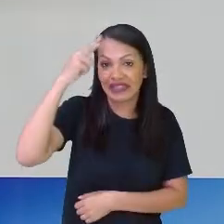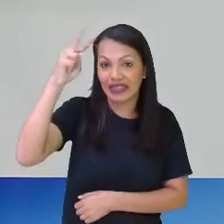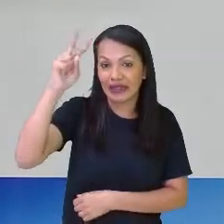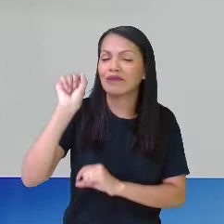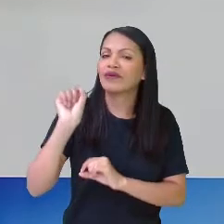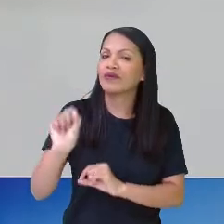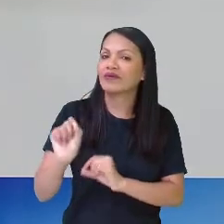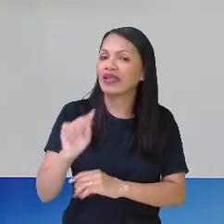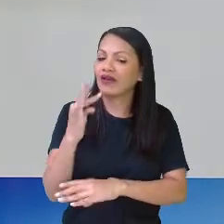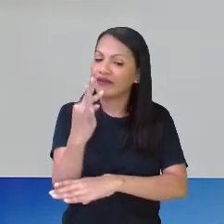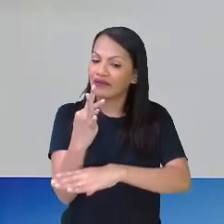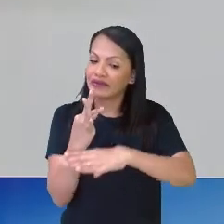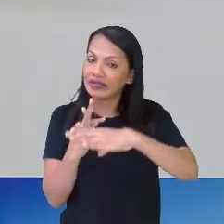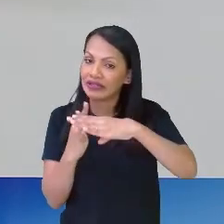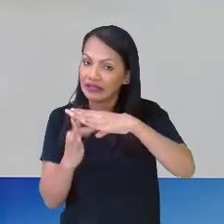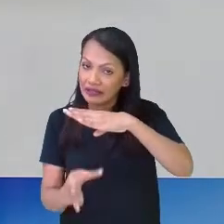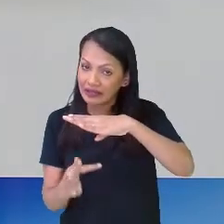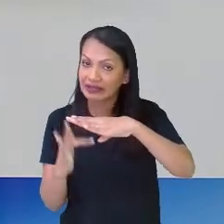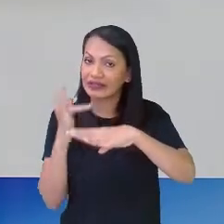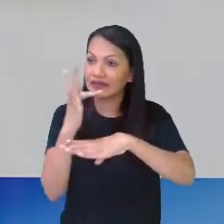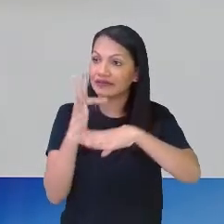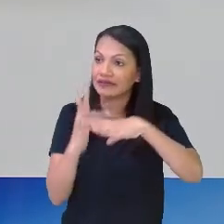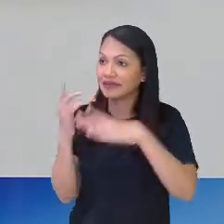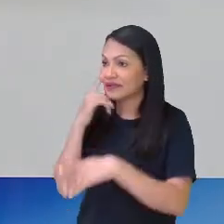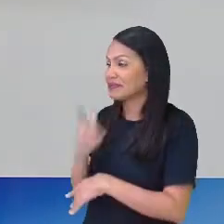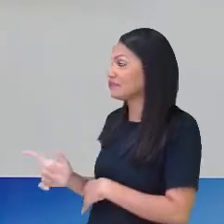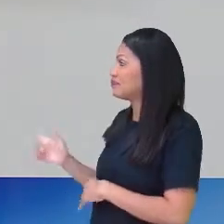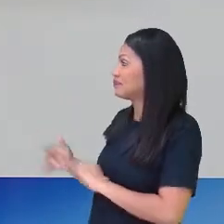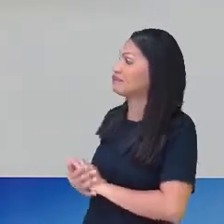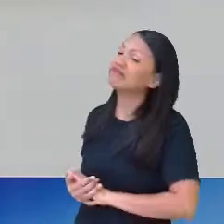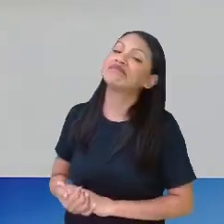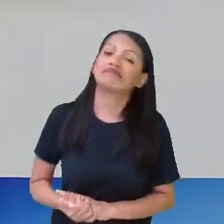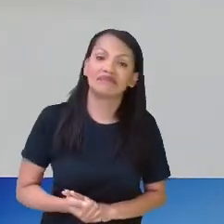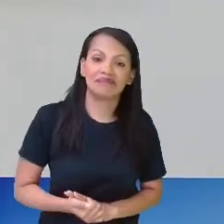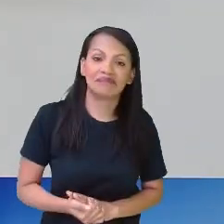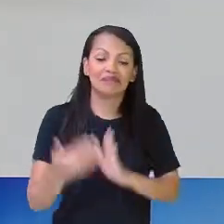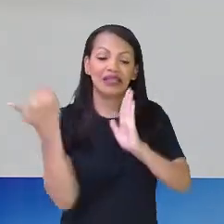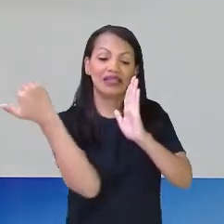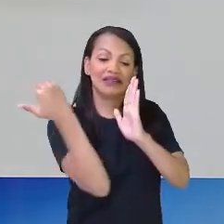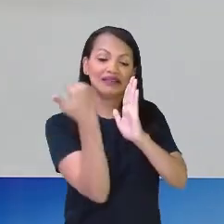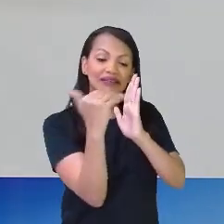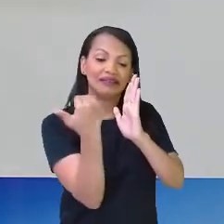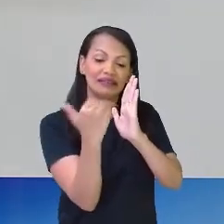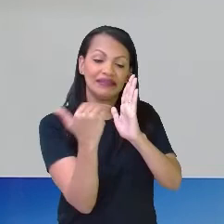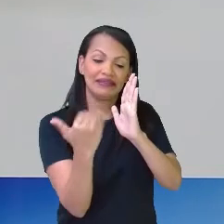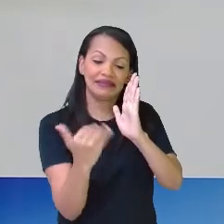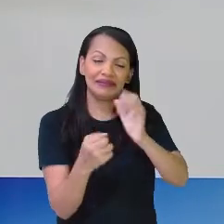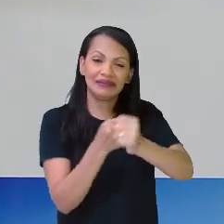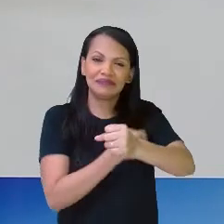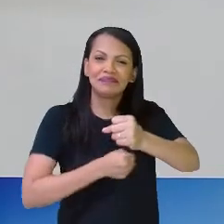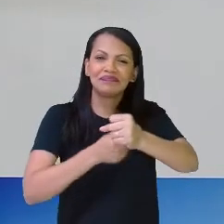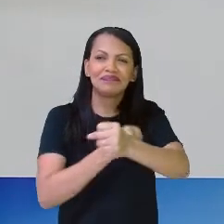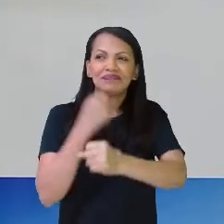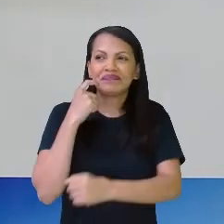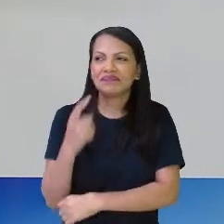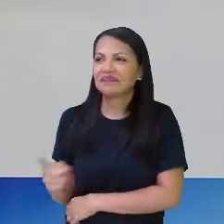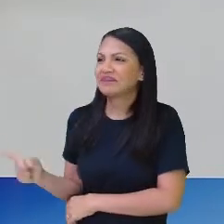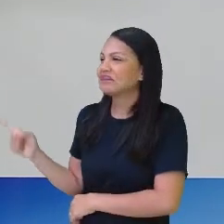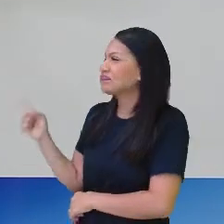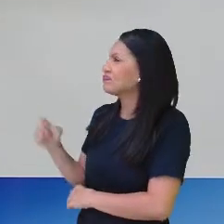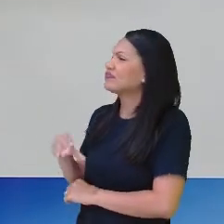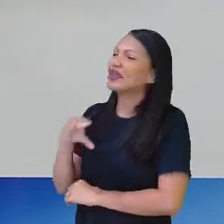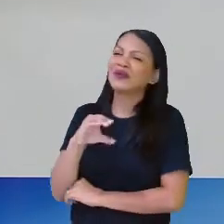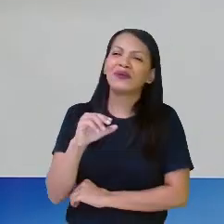que a gente já trabalhou fração, olha ali uma receita que eu trouxe, inclusive, de cupcake. Olha a hora,